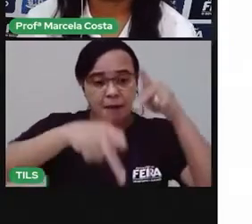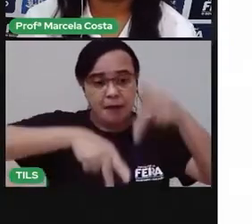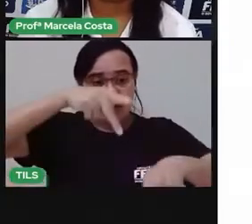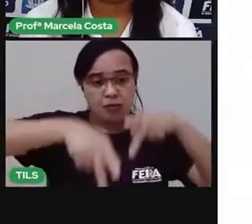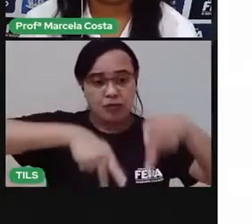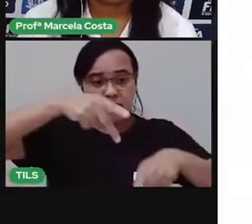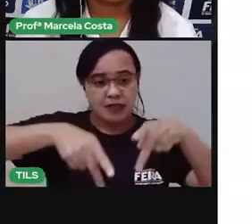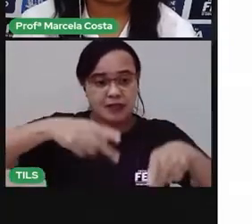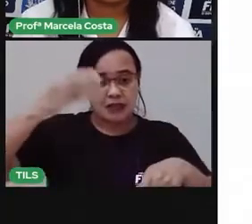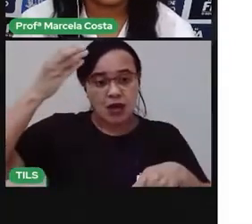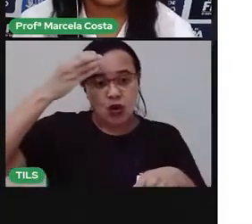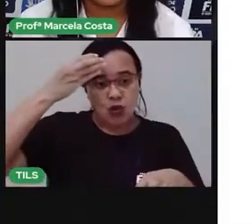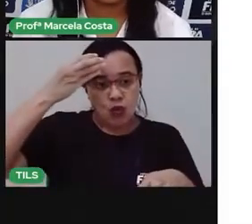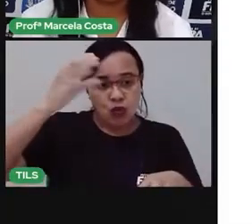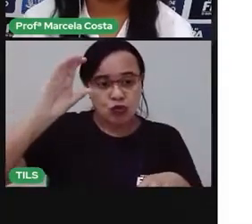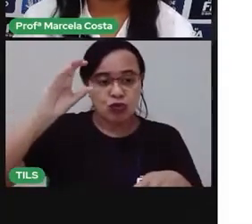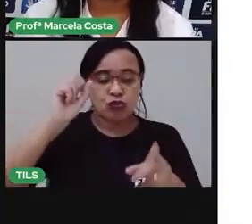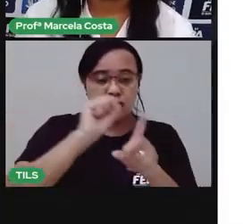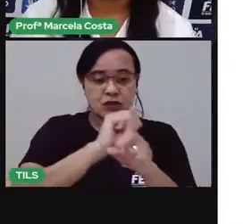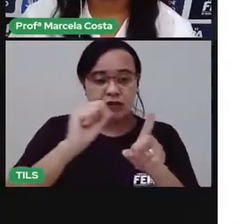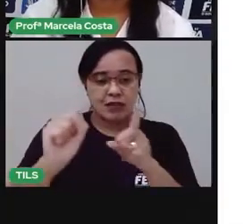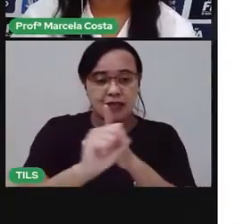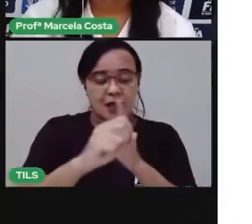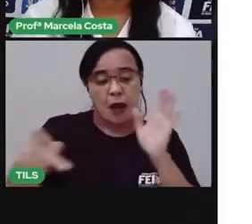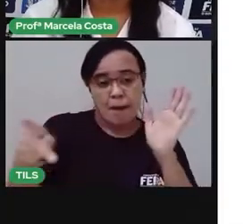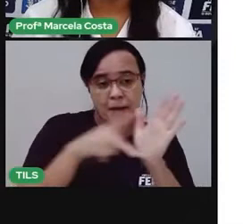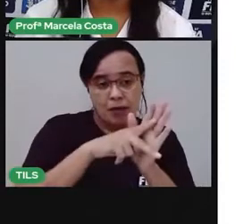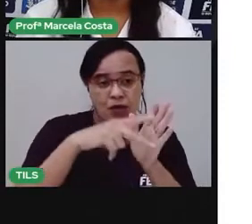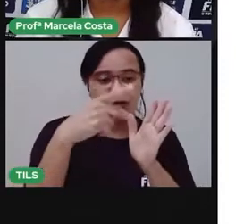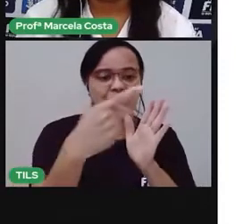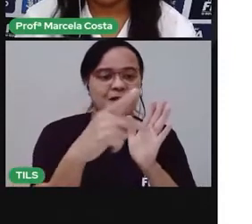sociedade, tá bom?